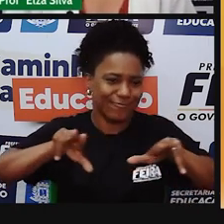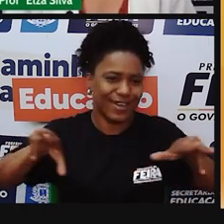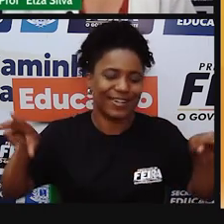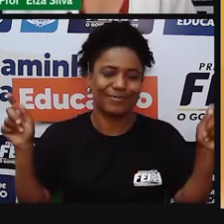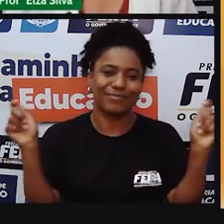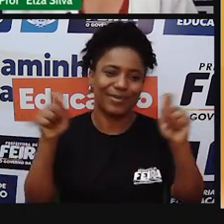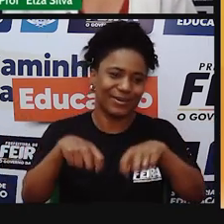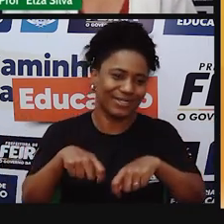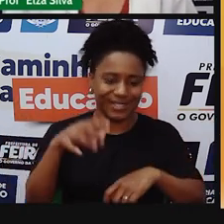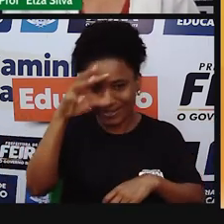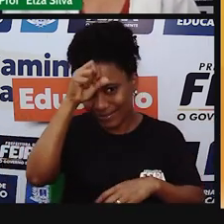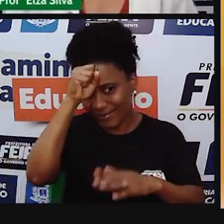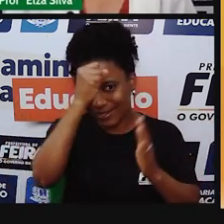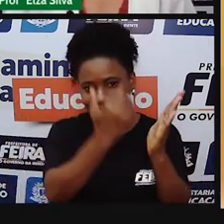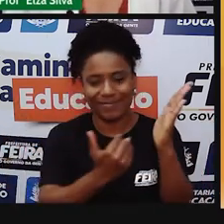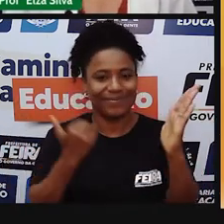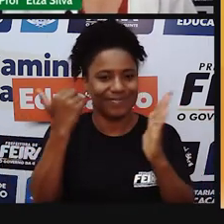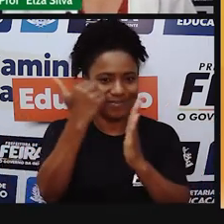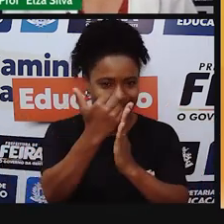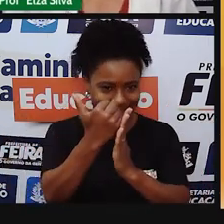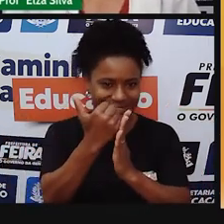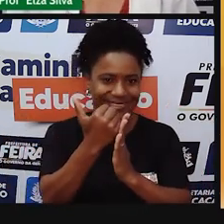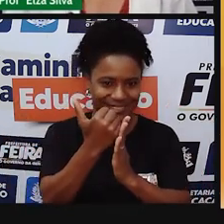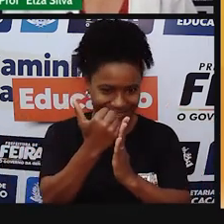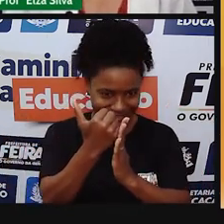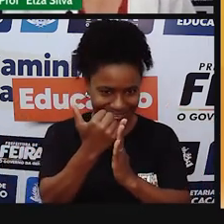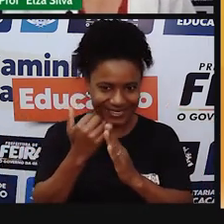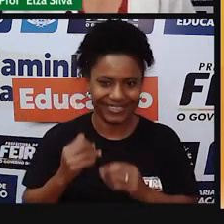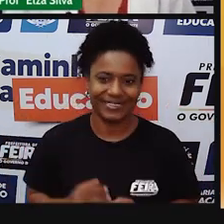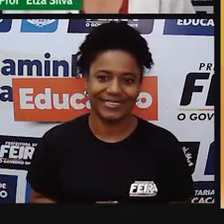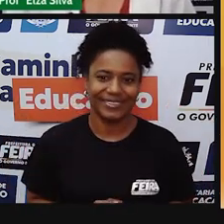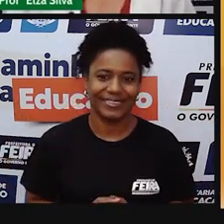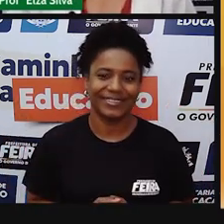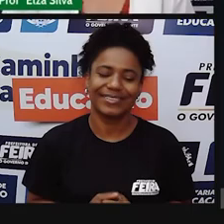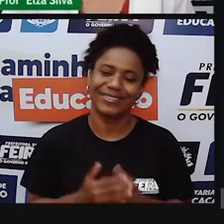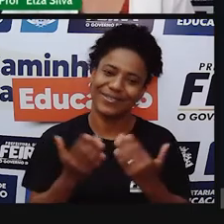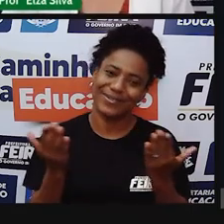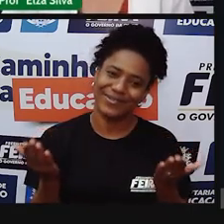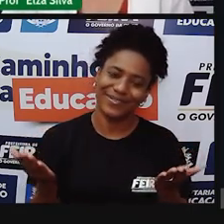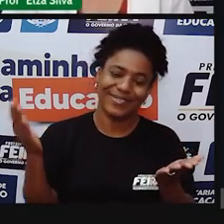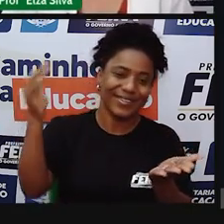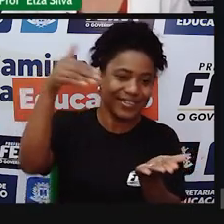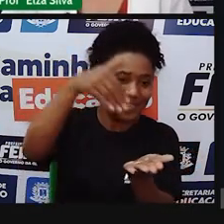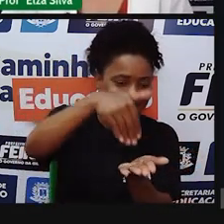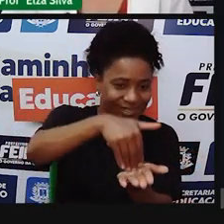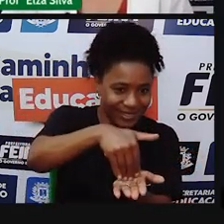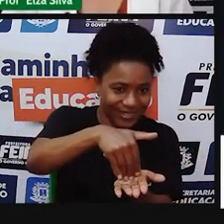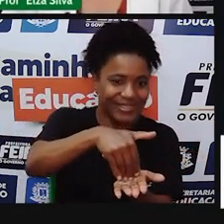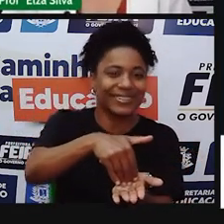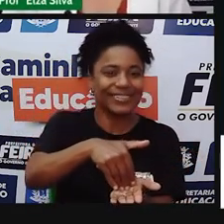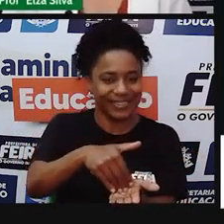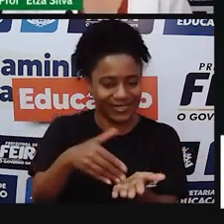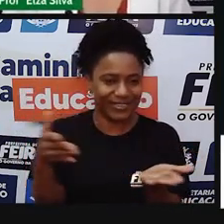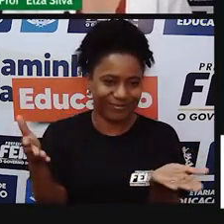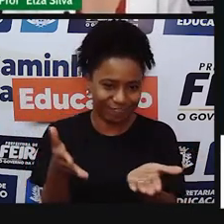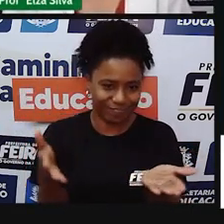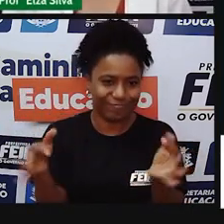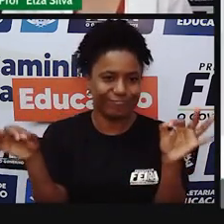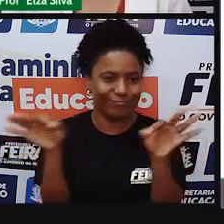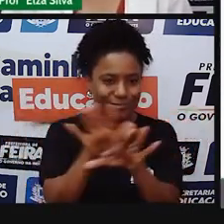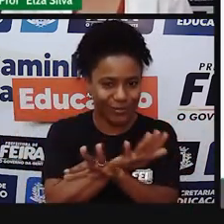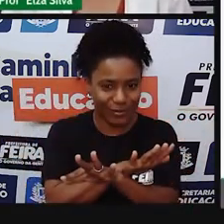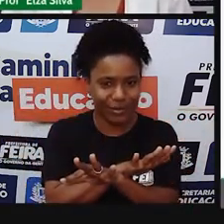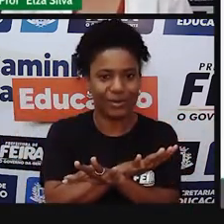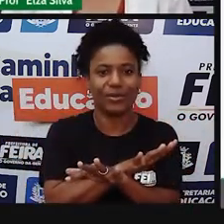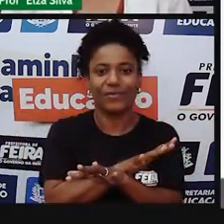desafiadoras para ampliar e desenvolver o seu inglês. Chegamos então ao final da nossa